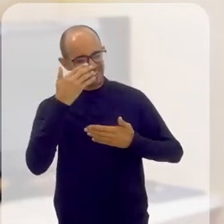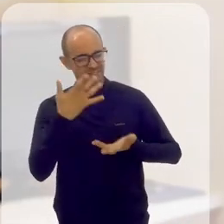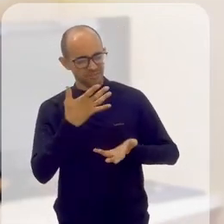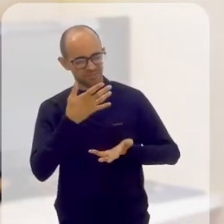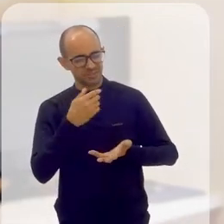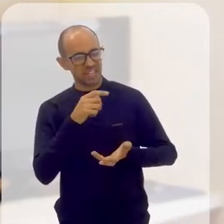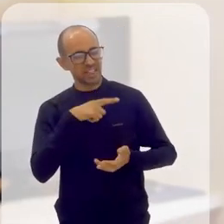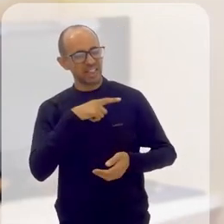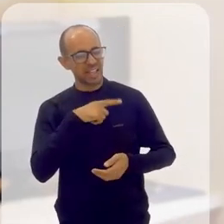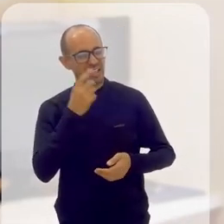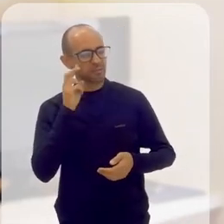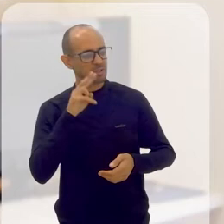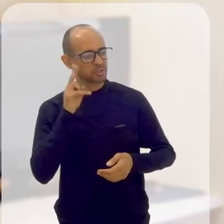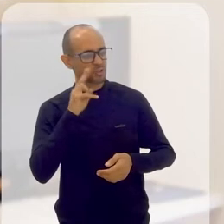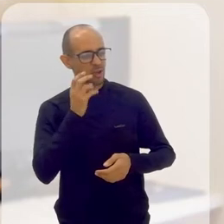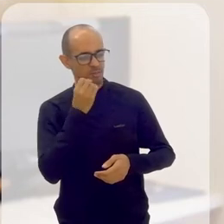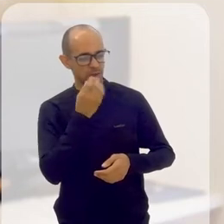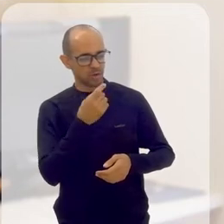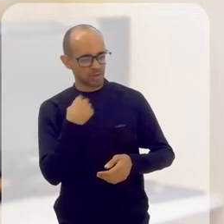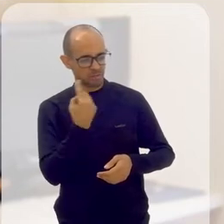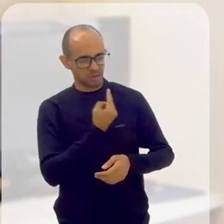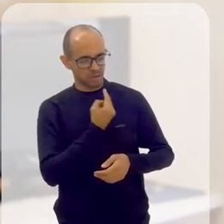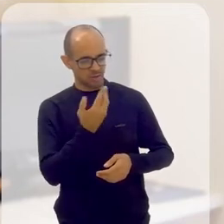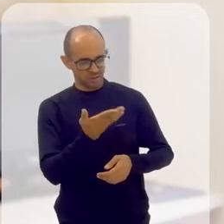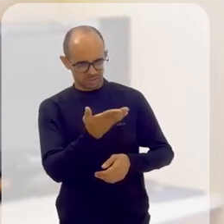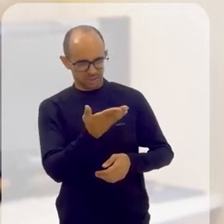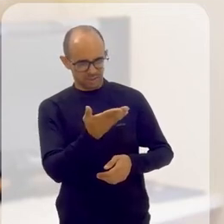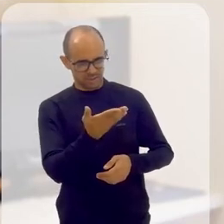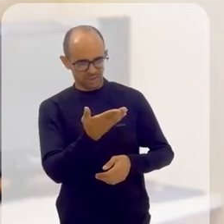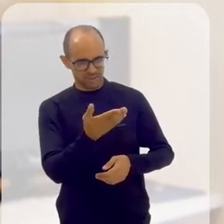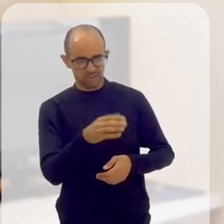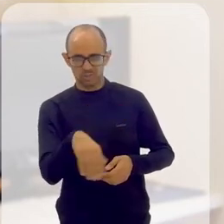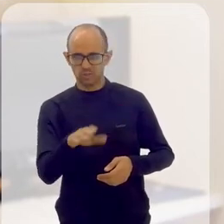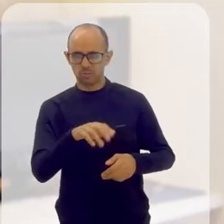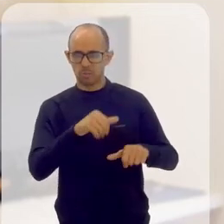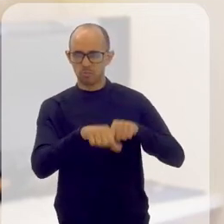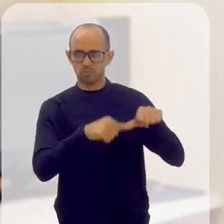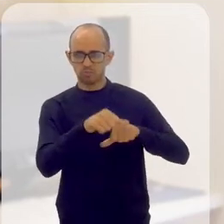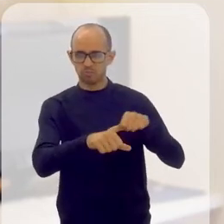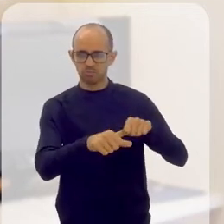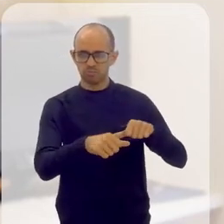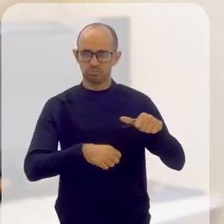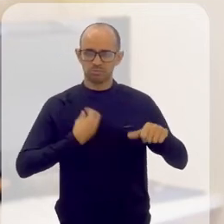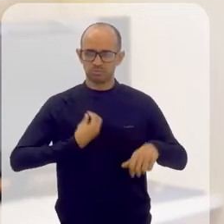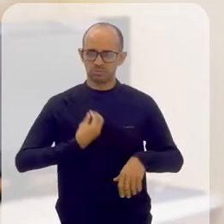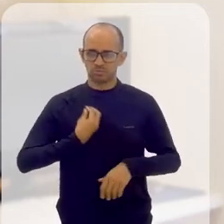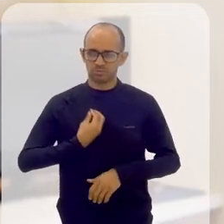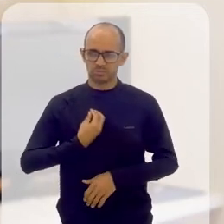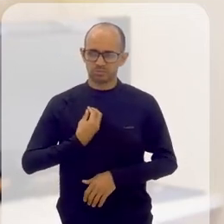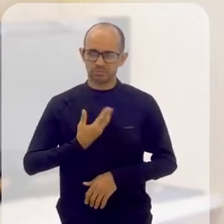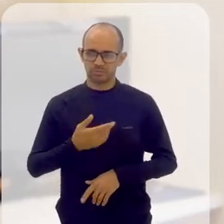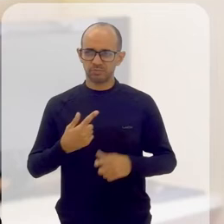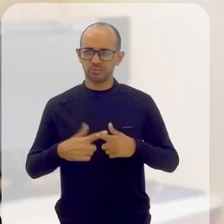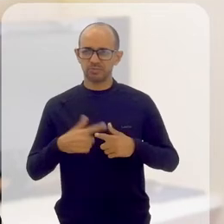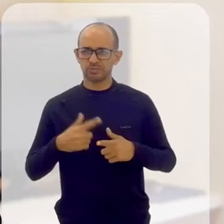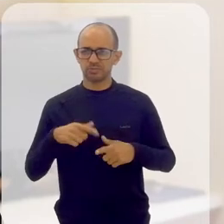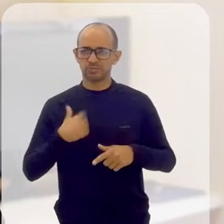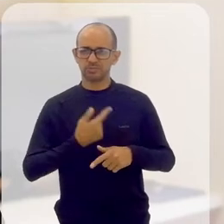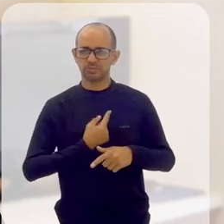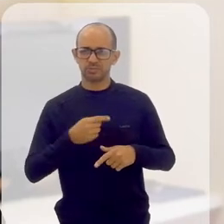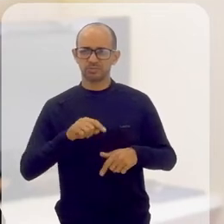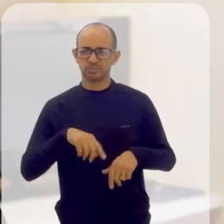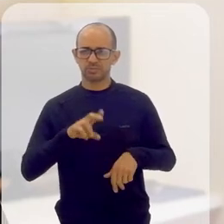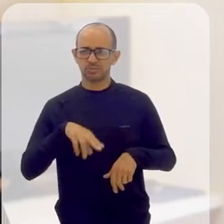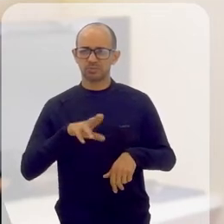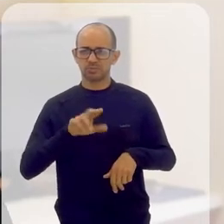gratificante para você. Você tem alguma história para contar para a gente dessa... De uma mudança, assim, de... Porque a